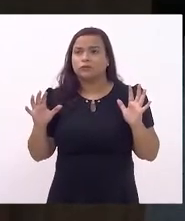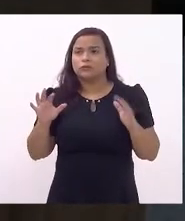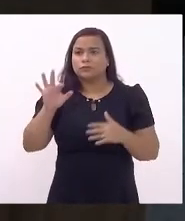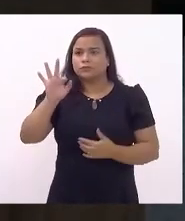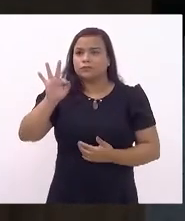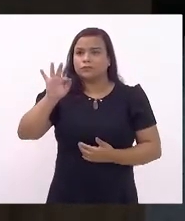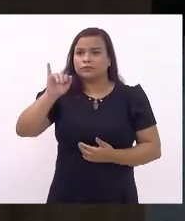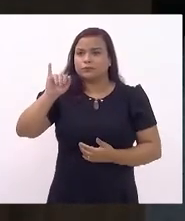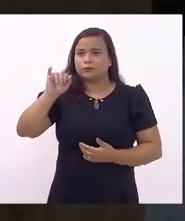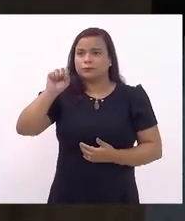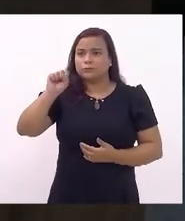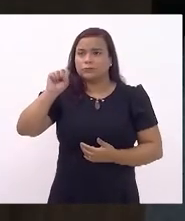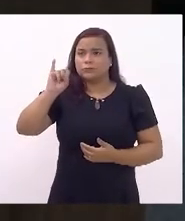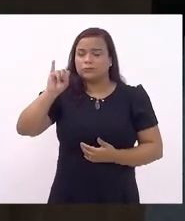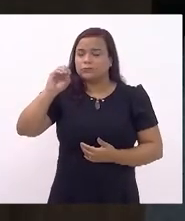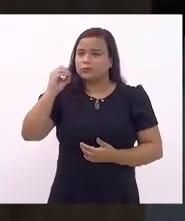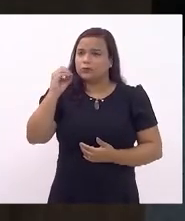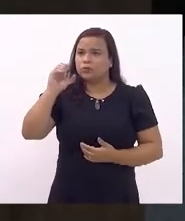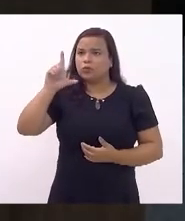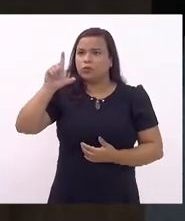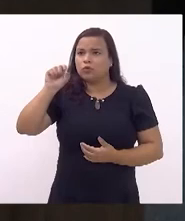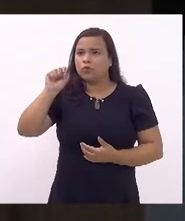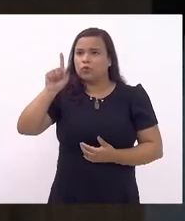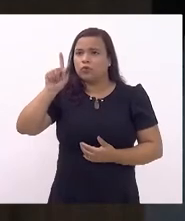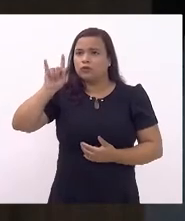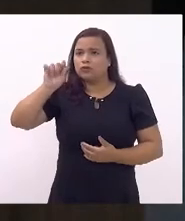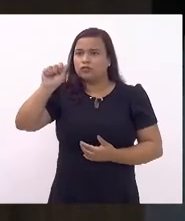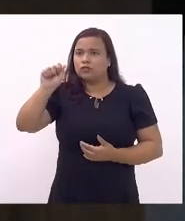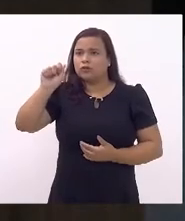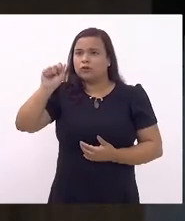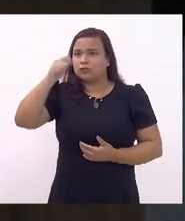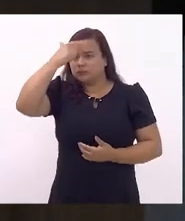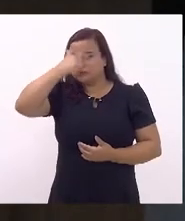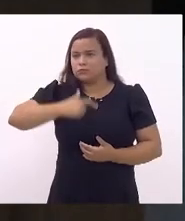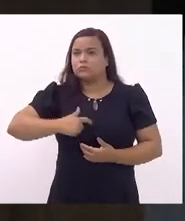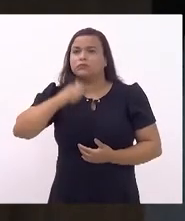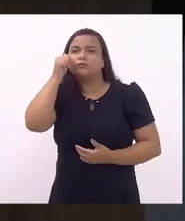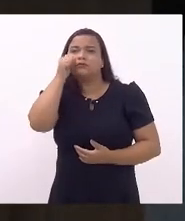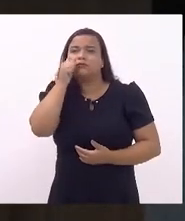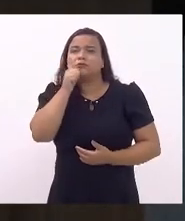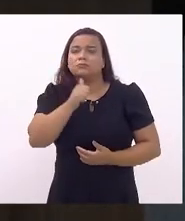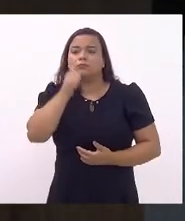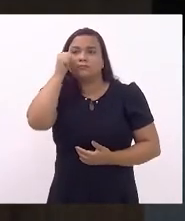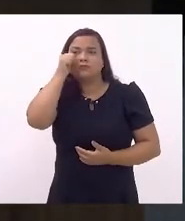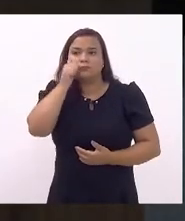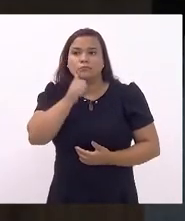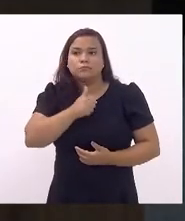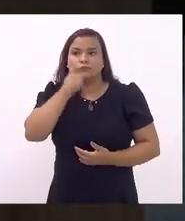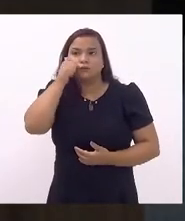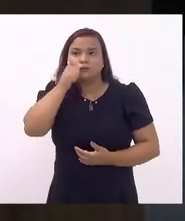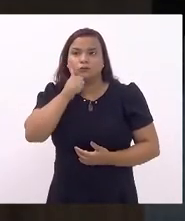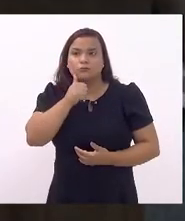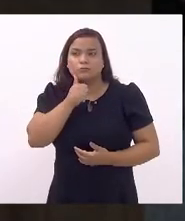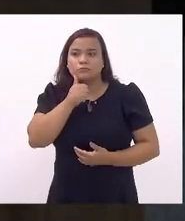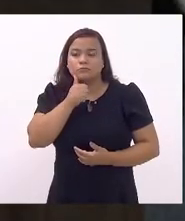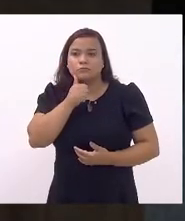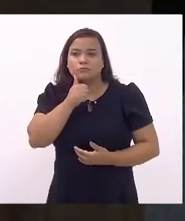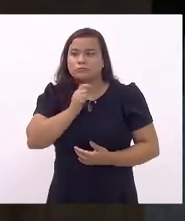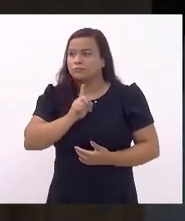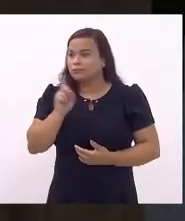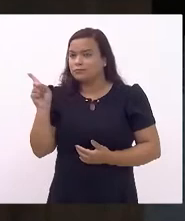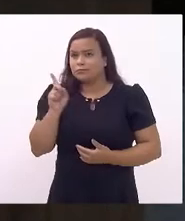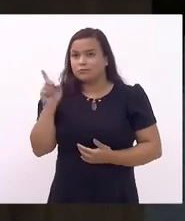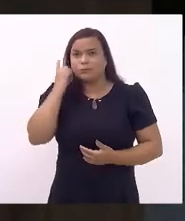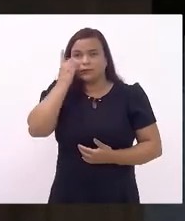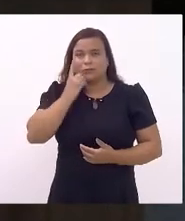fisiologia do sexo feminino. O que o deputado Malafaia